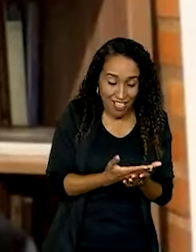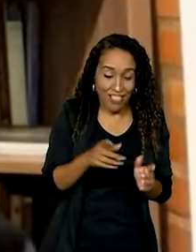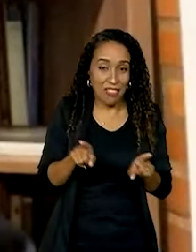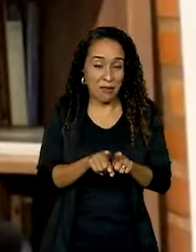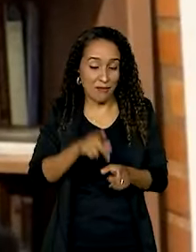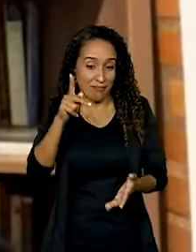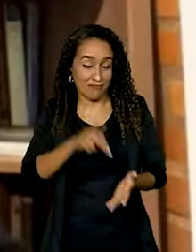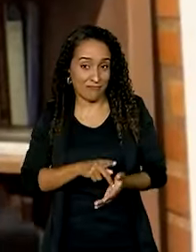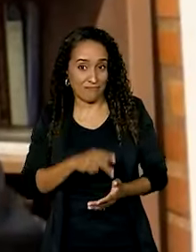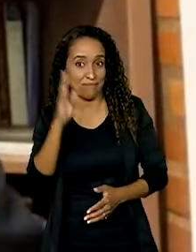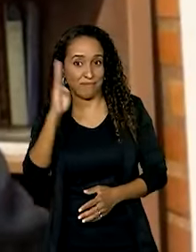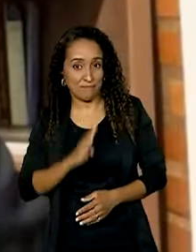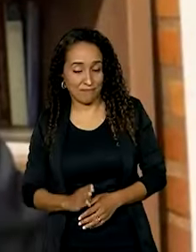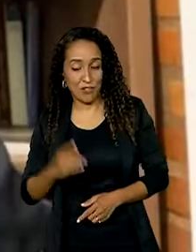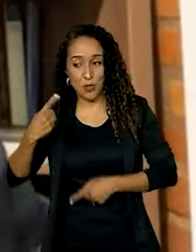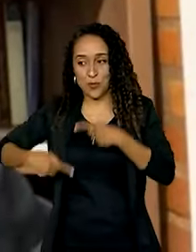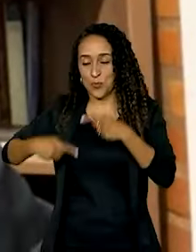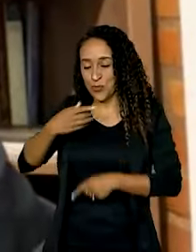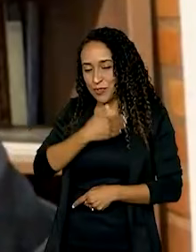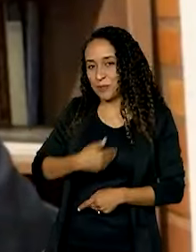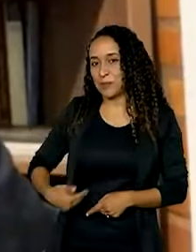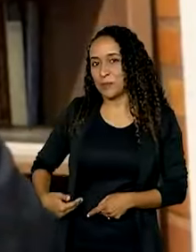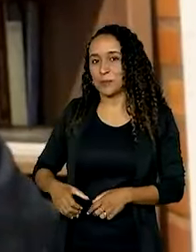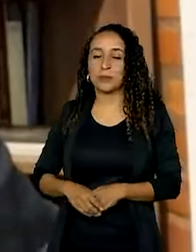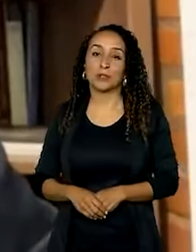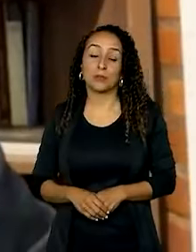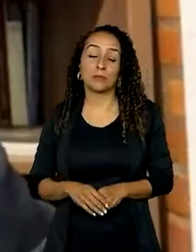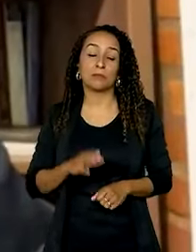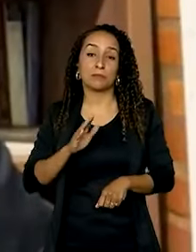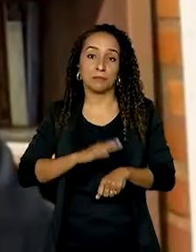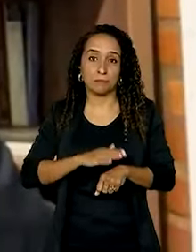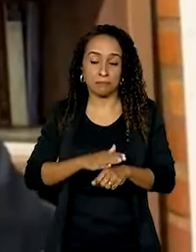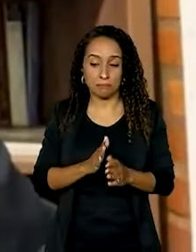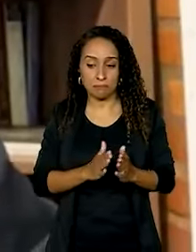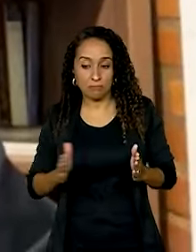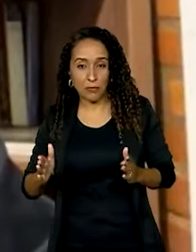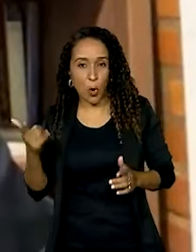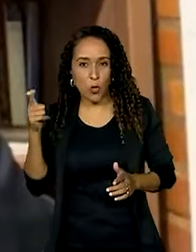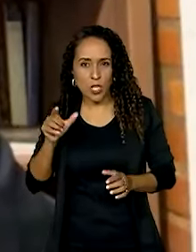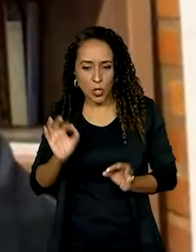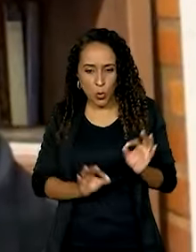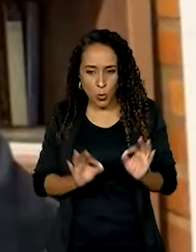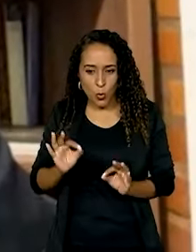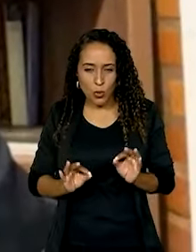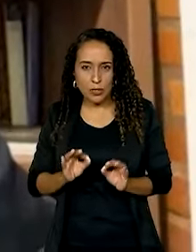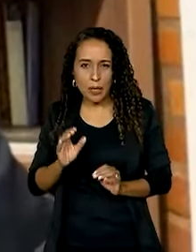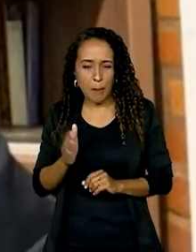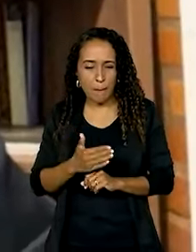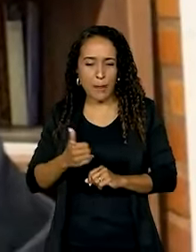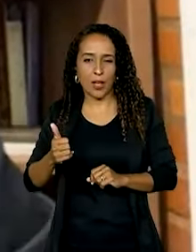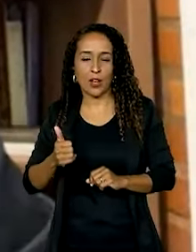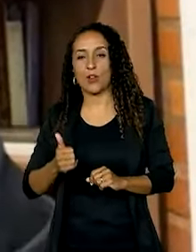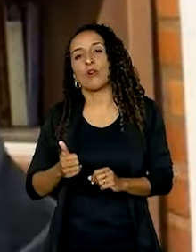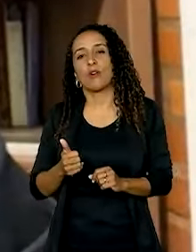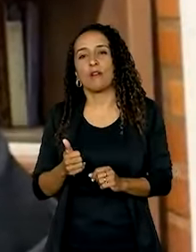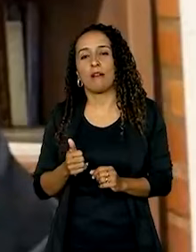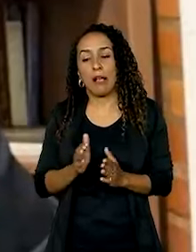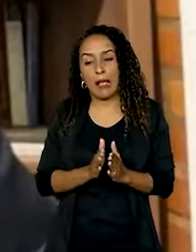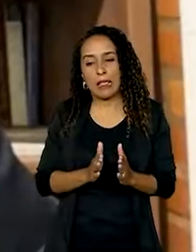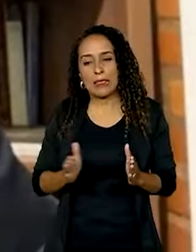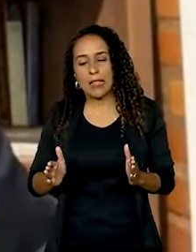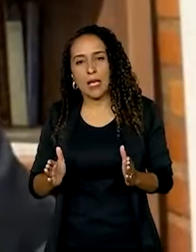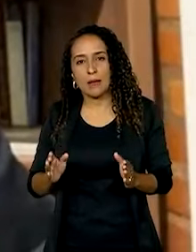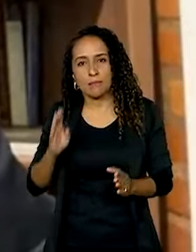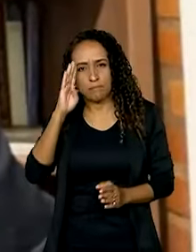brasileira, de políticas públicas. E esse tempo, pelo menos, você consegue organizar um pouco melhor aquela etapa